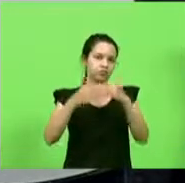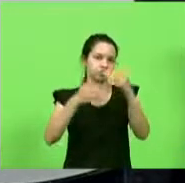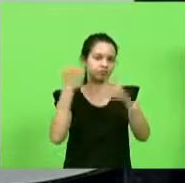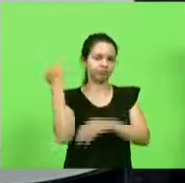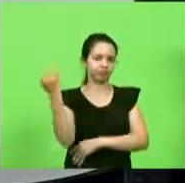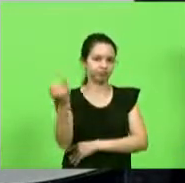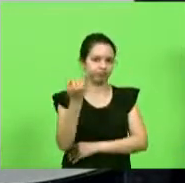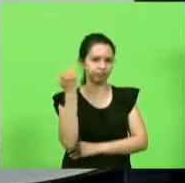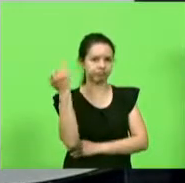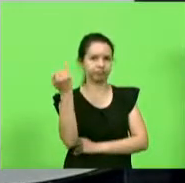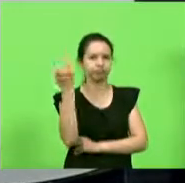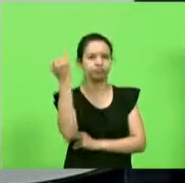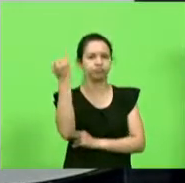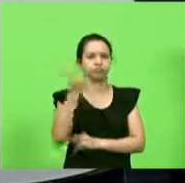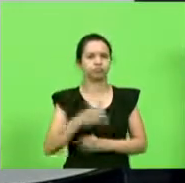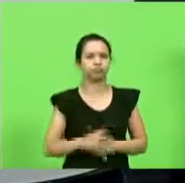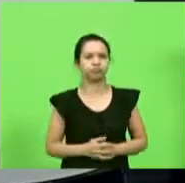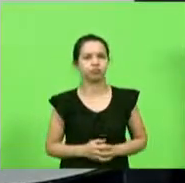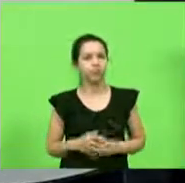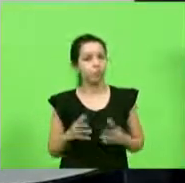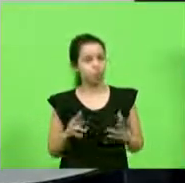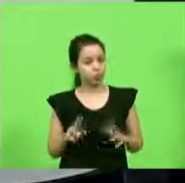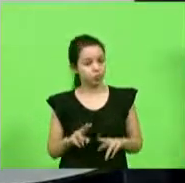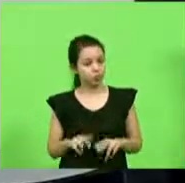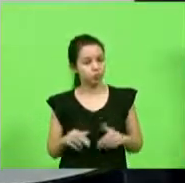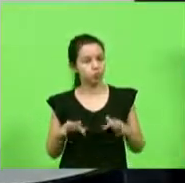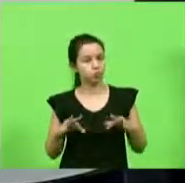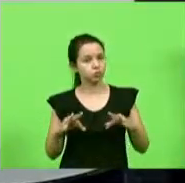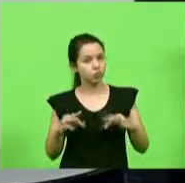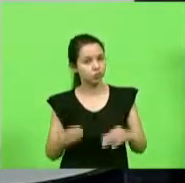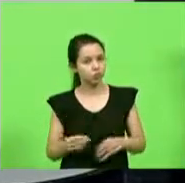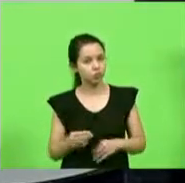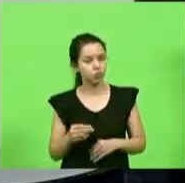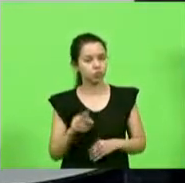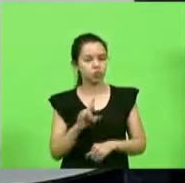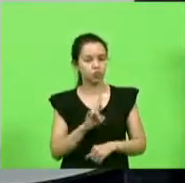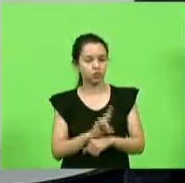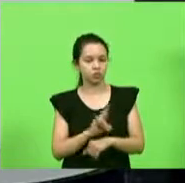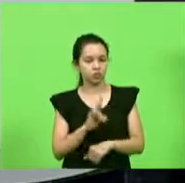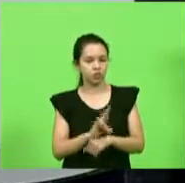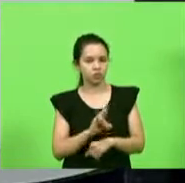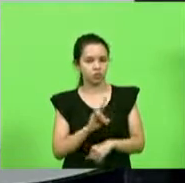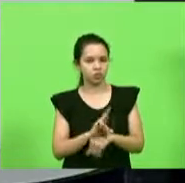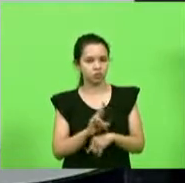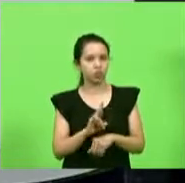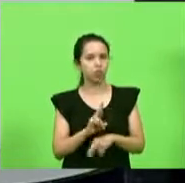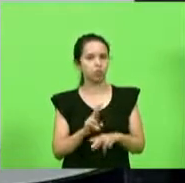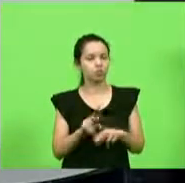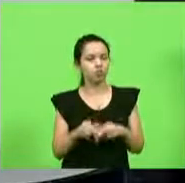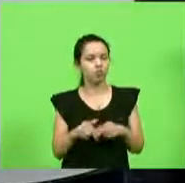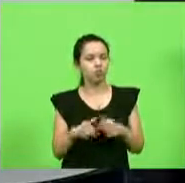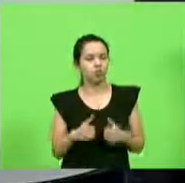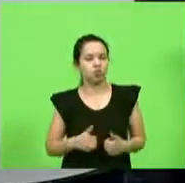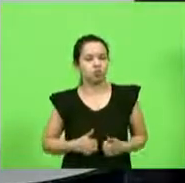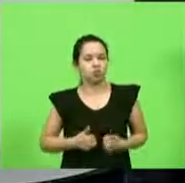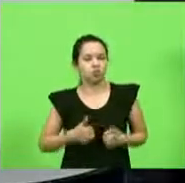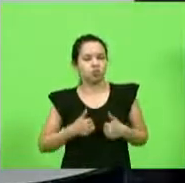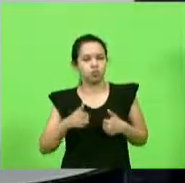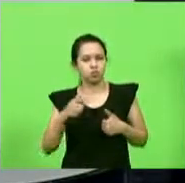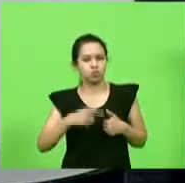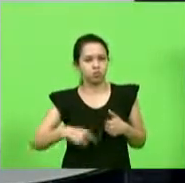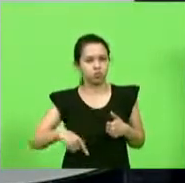muito importante por tudo isso Rio do Sul é motivo de orgulho para todos nós